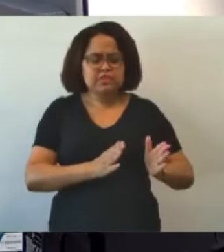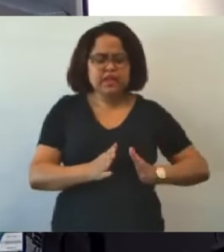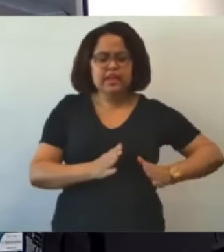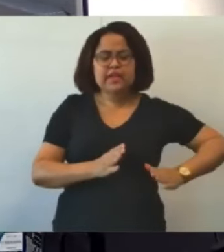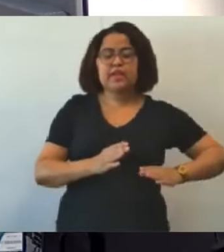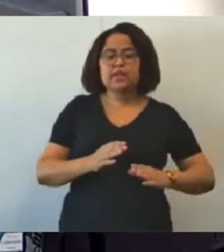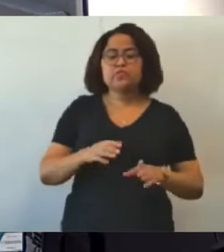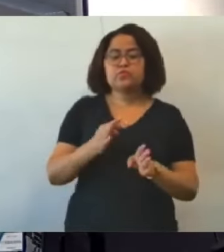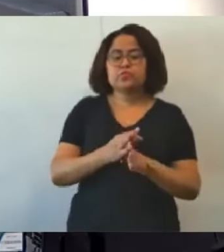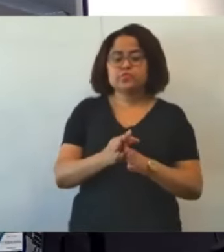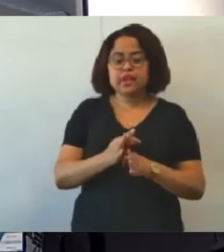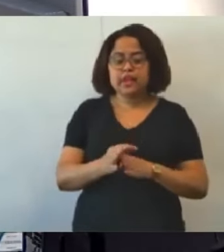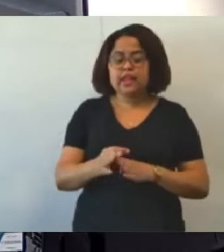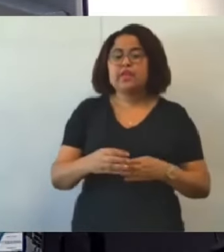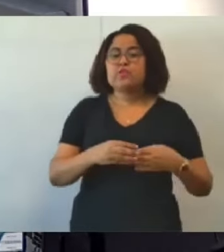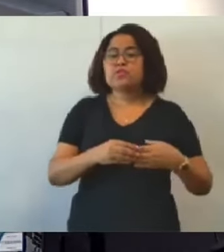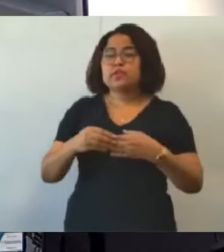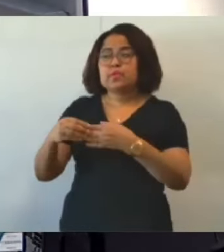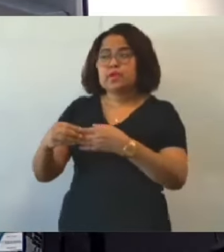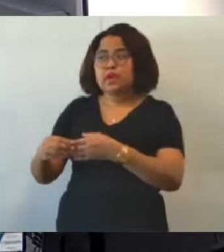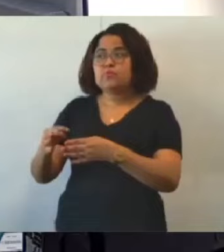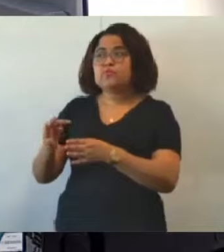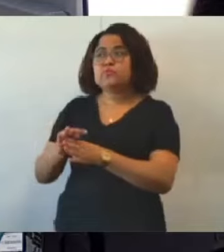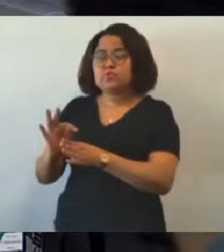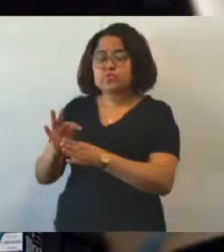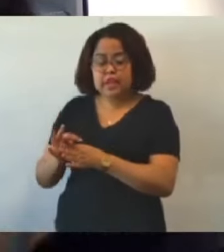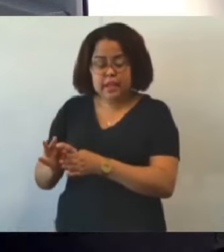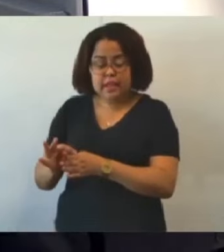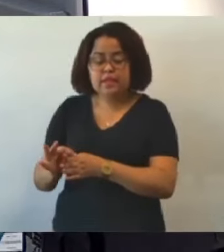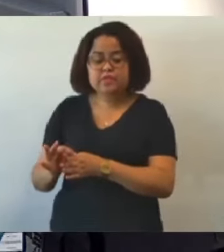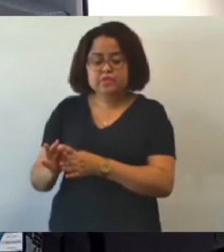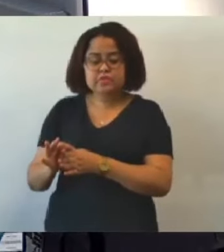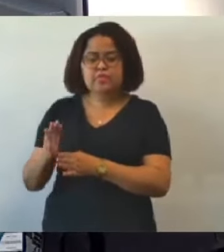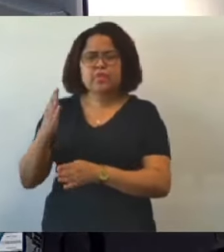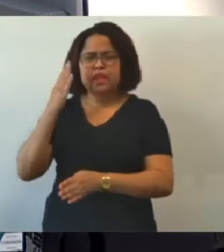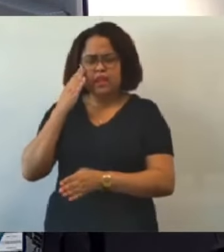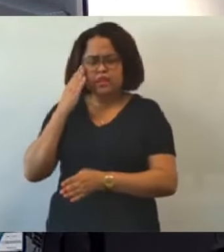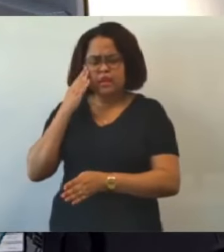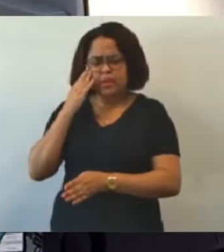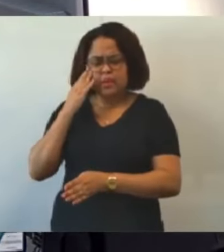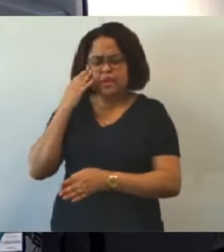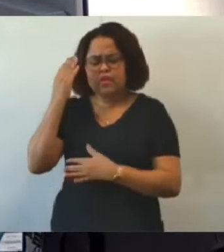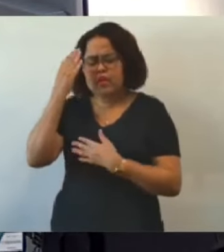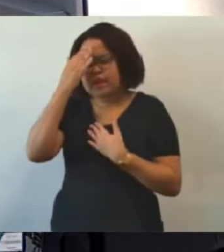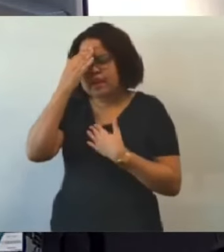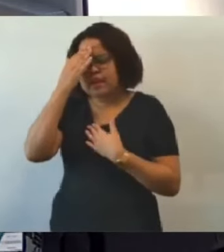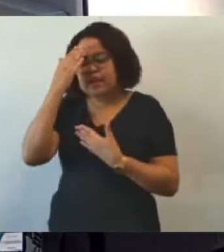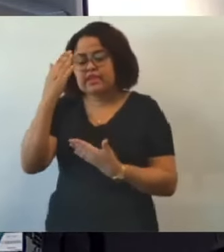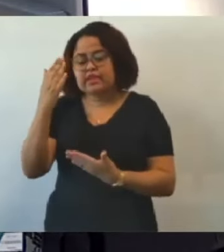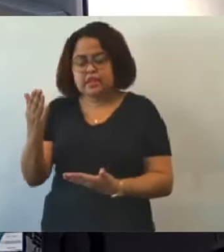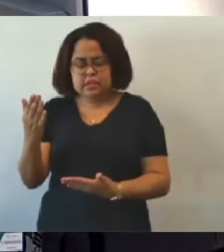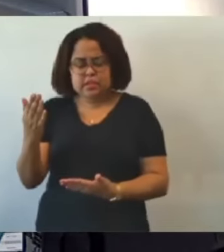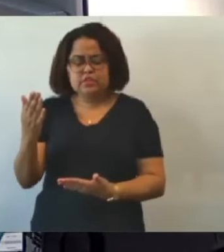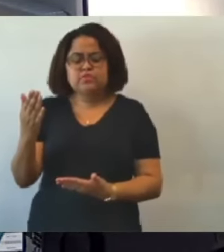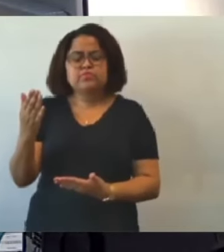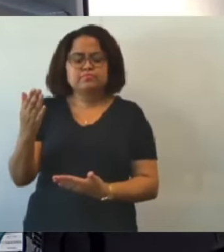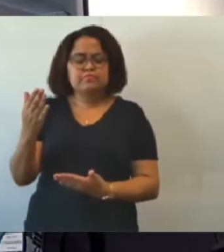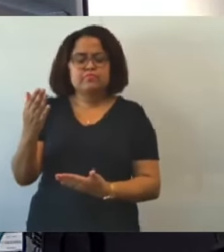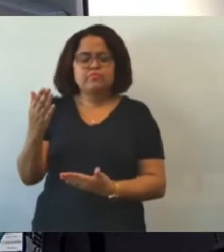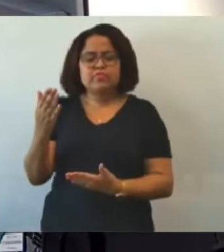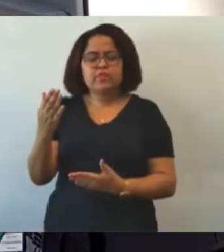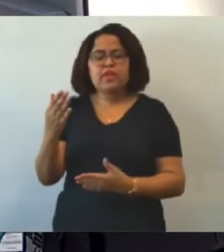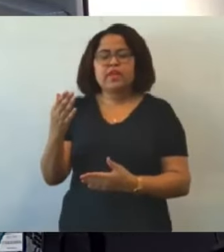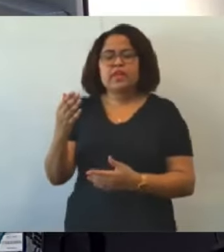conselheiros. Nós enviamos para os conselheiros. E eu agradeço imensamente ao trabalho da consultoria